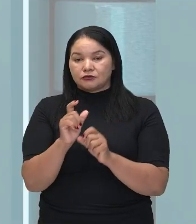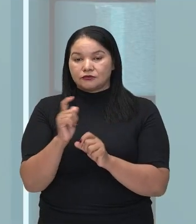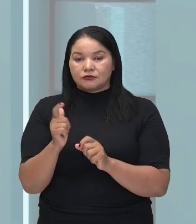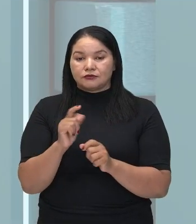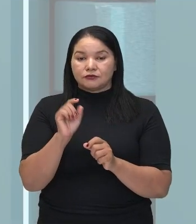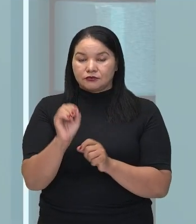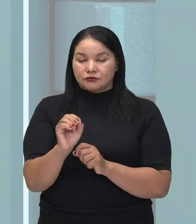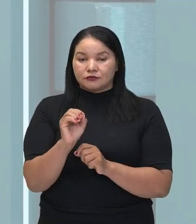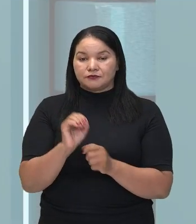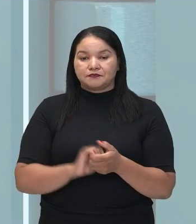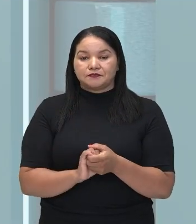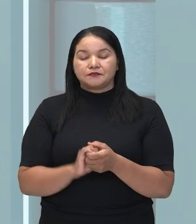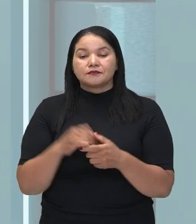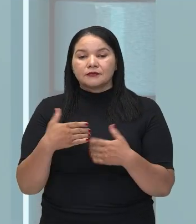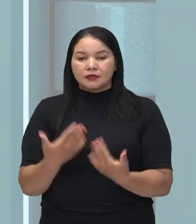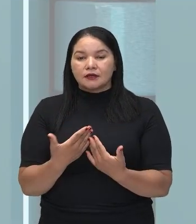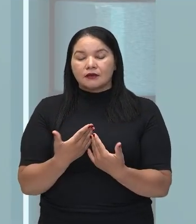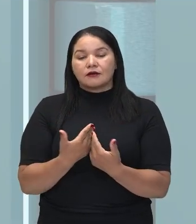Uma...